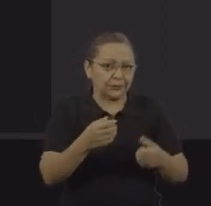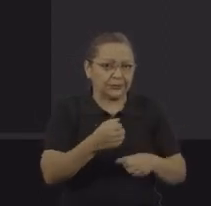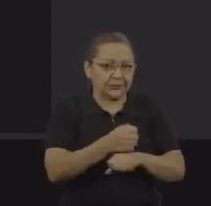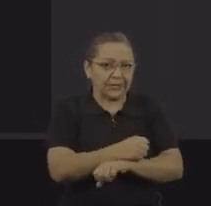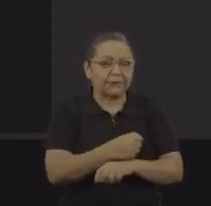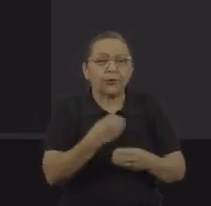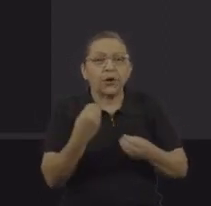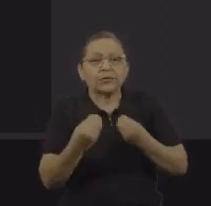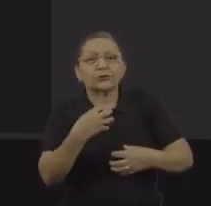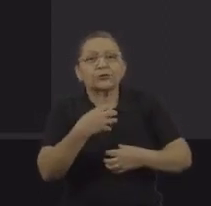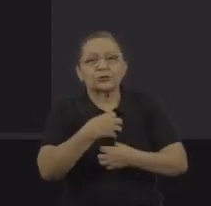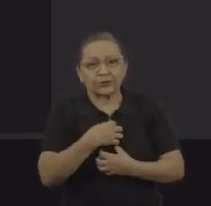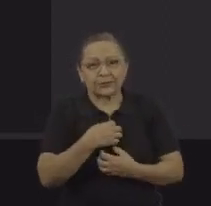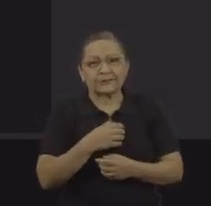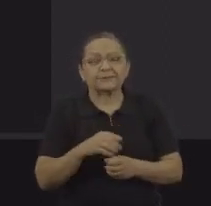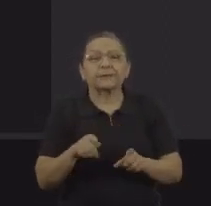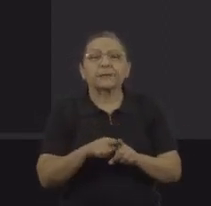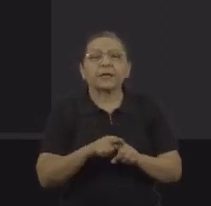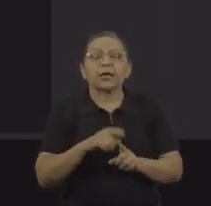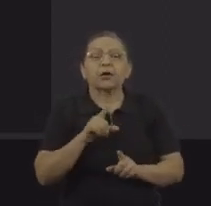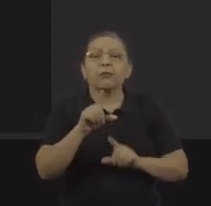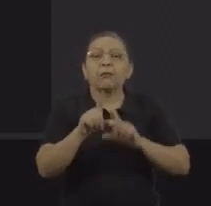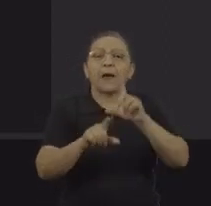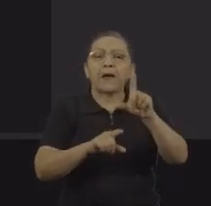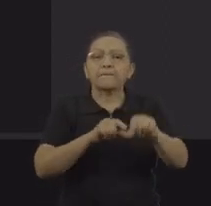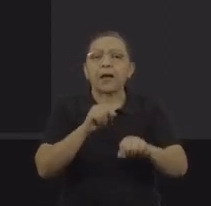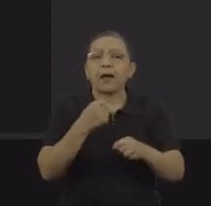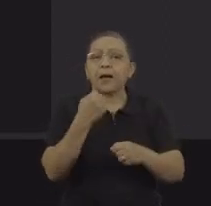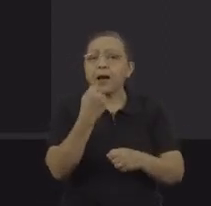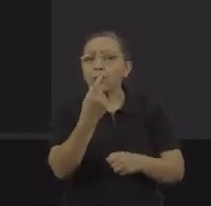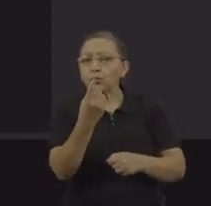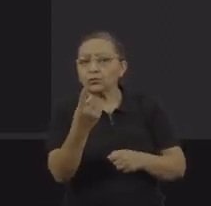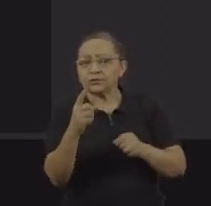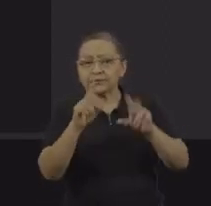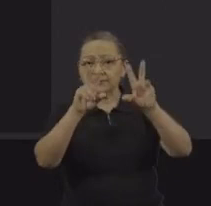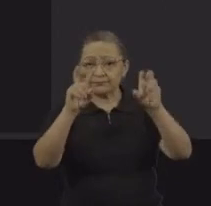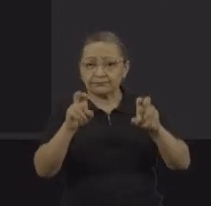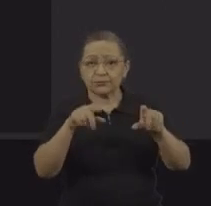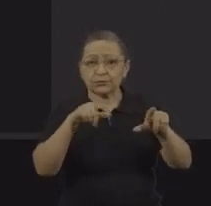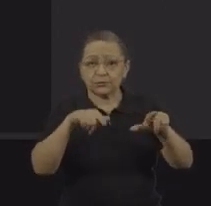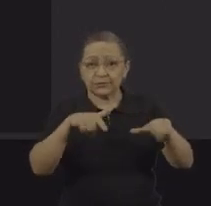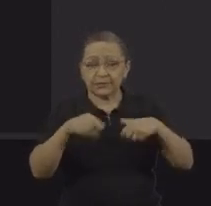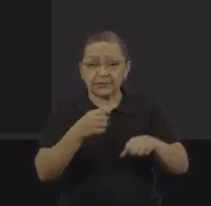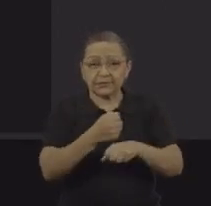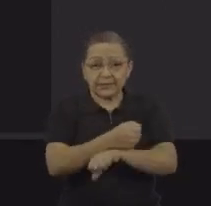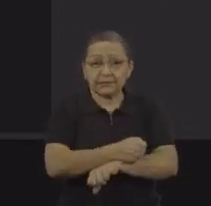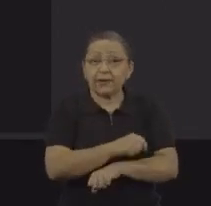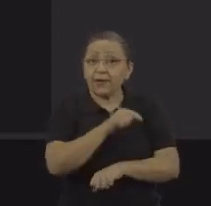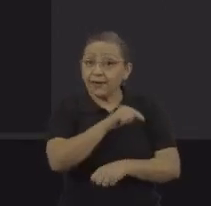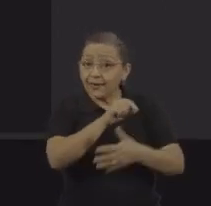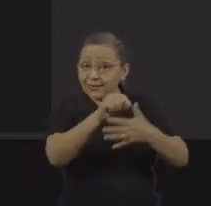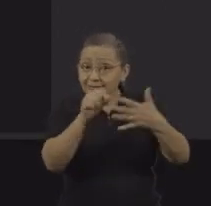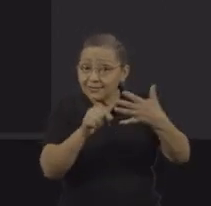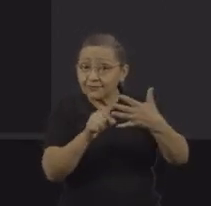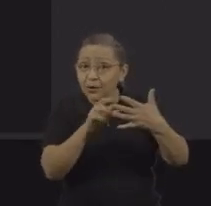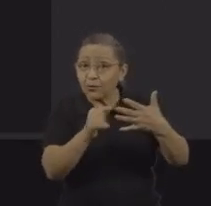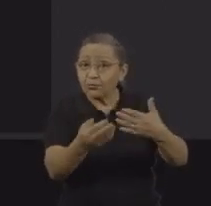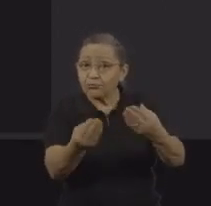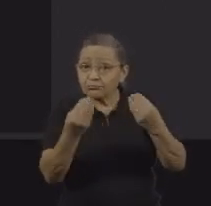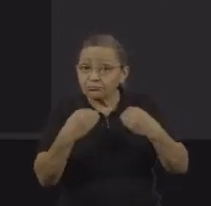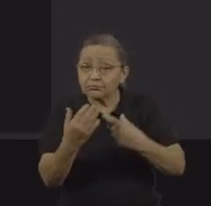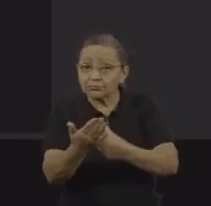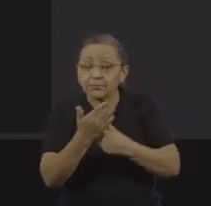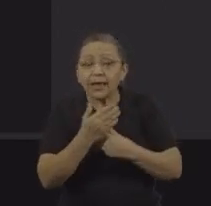slide anterior, eu destaquei alguns itens que são constitutivos do trabalho escravo, e são eles que vão ajudar a gente a identificar